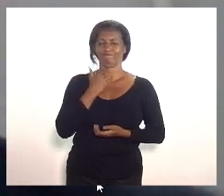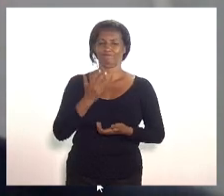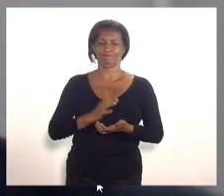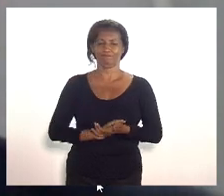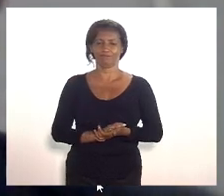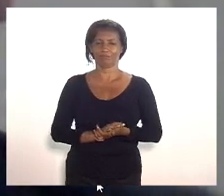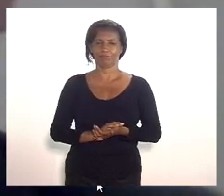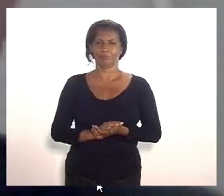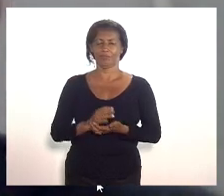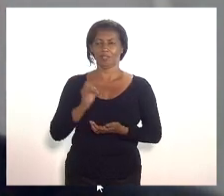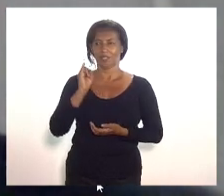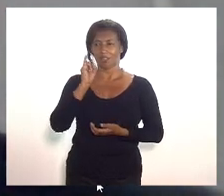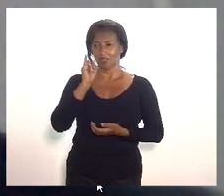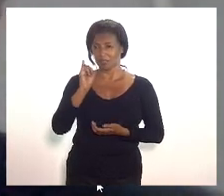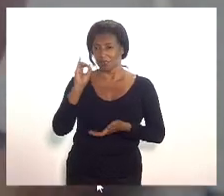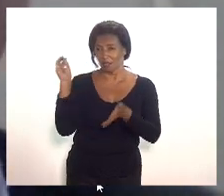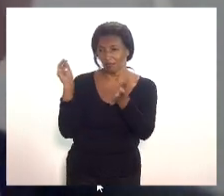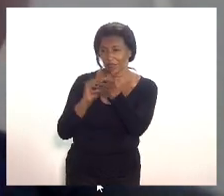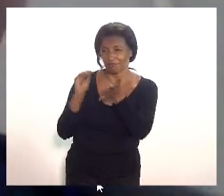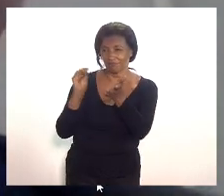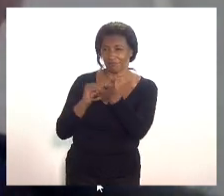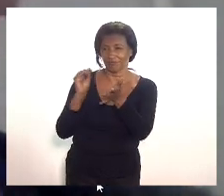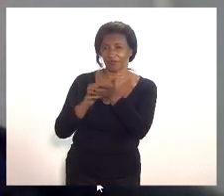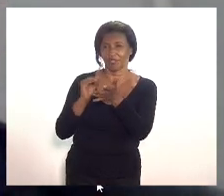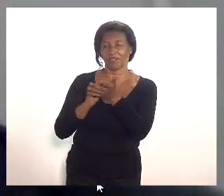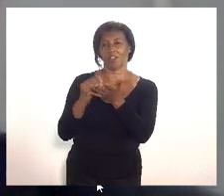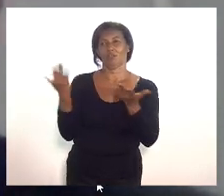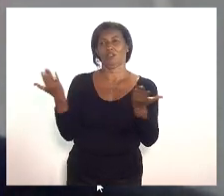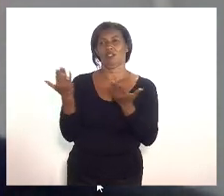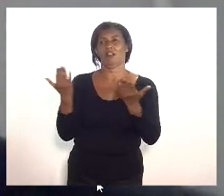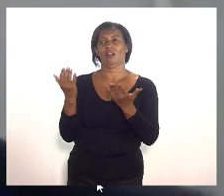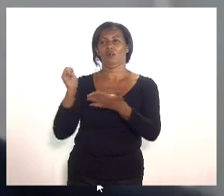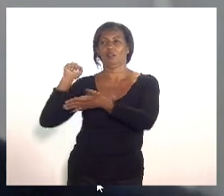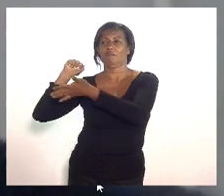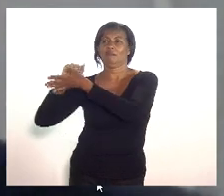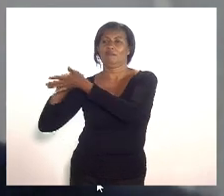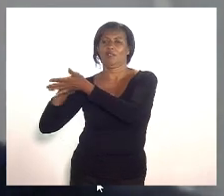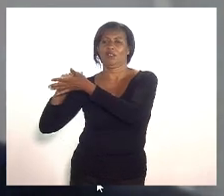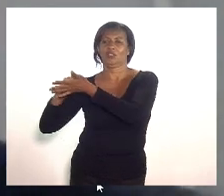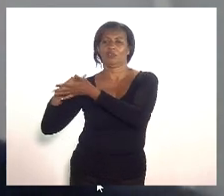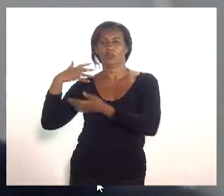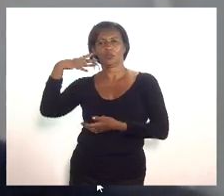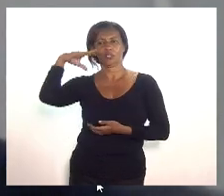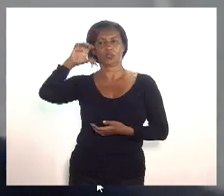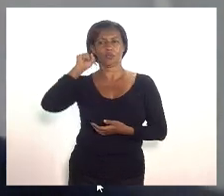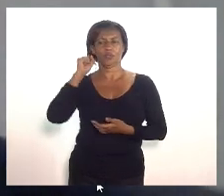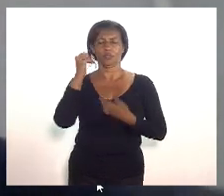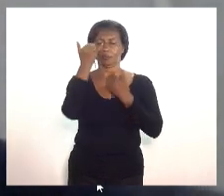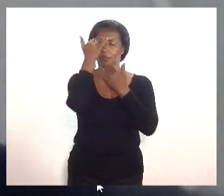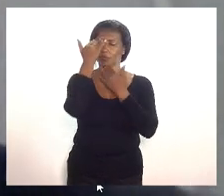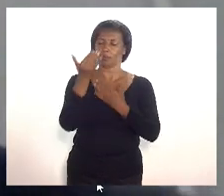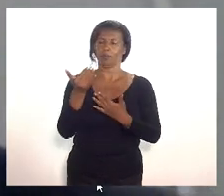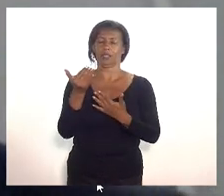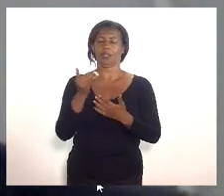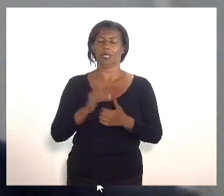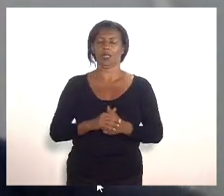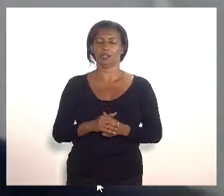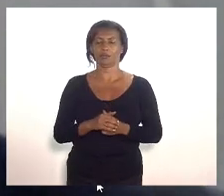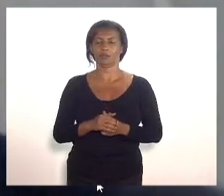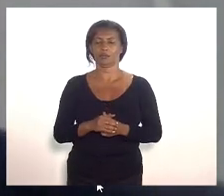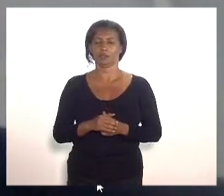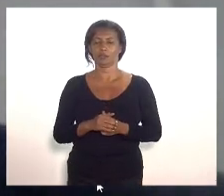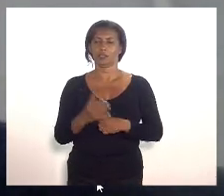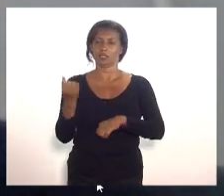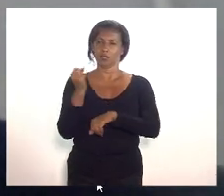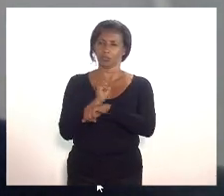suficiente não estavam hoje batendo a porta do prefeito pedindo para ser ouvido muito obrigado presidente pela tolerância espero que a gente